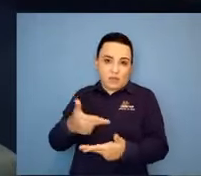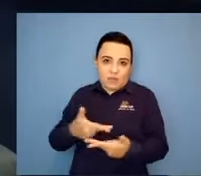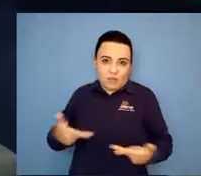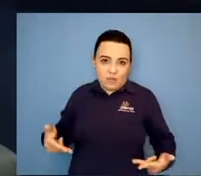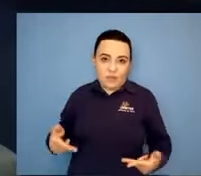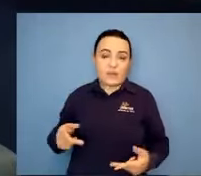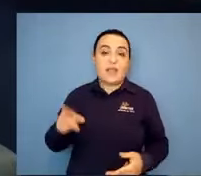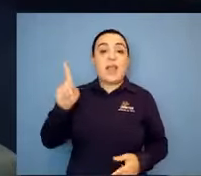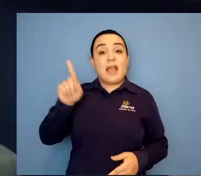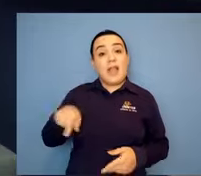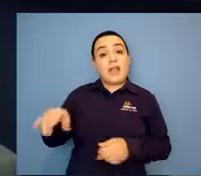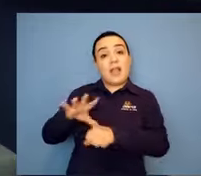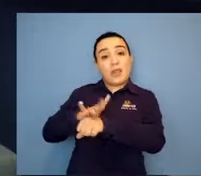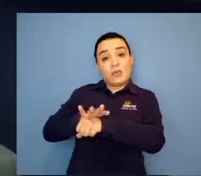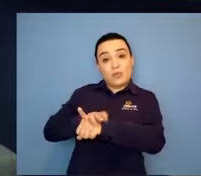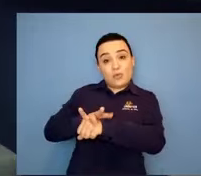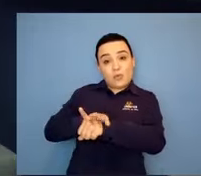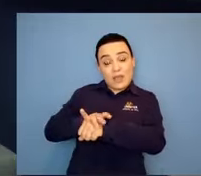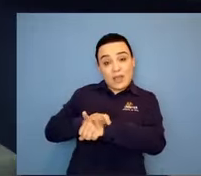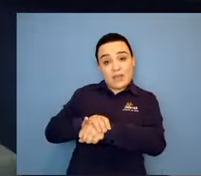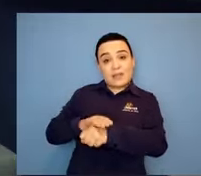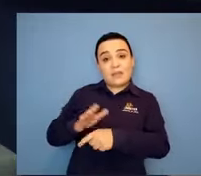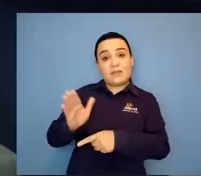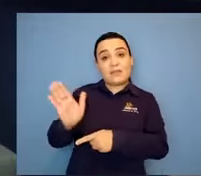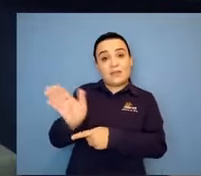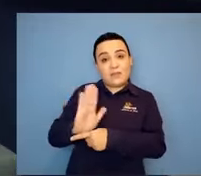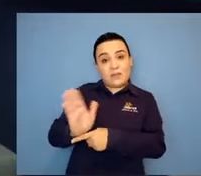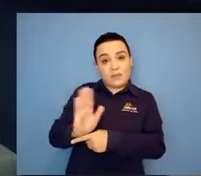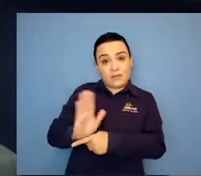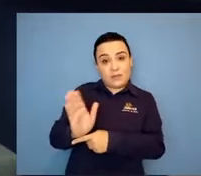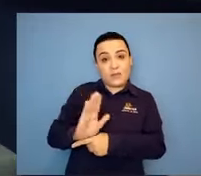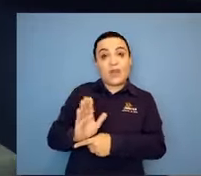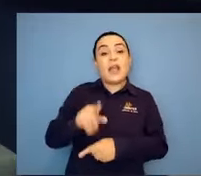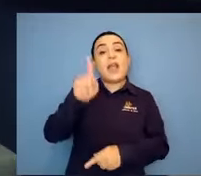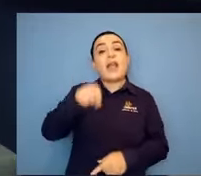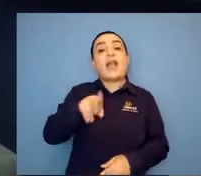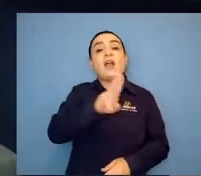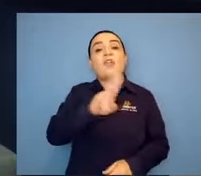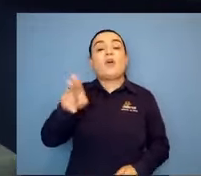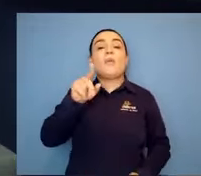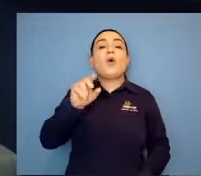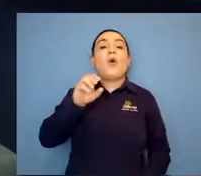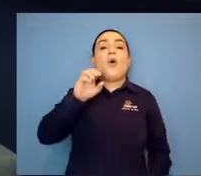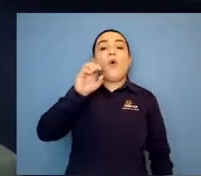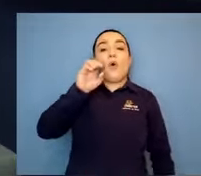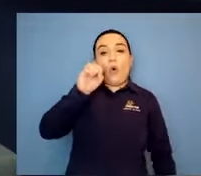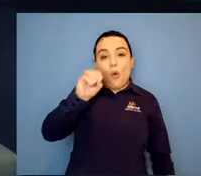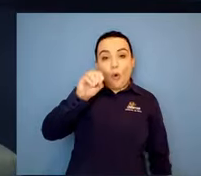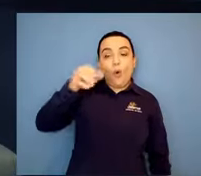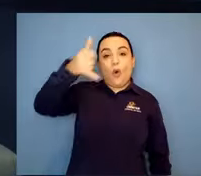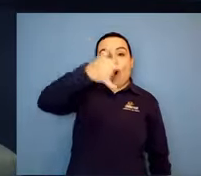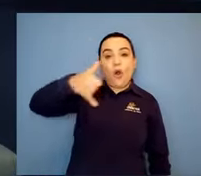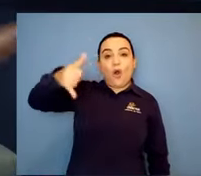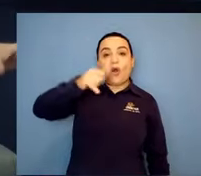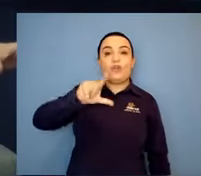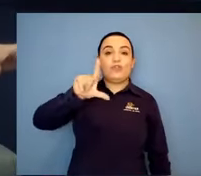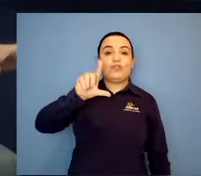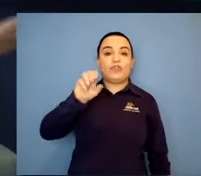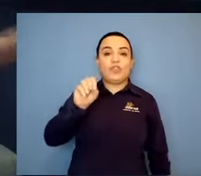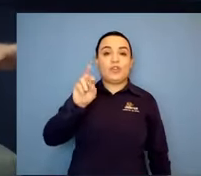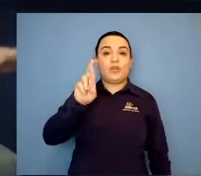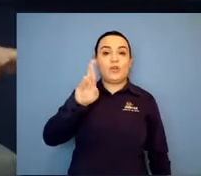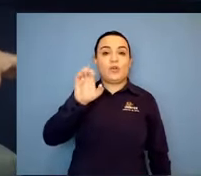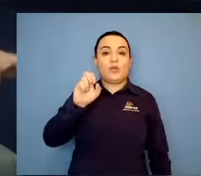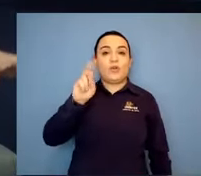foi abordada no filme O Óleo de Lourenço. Então, tem pessoas que assistem O Óleo de Lourenço e vão para a internet para saber se